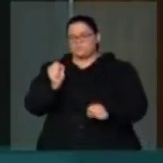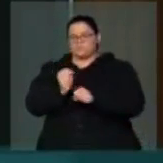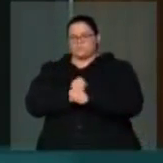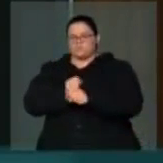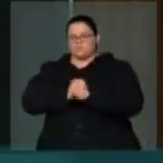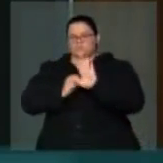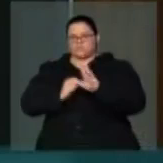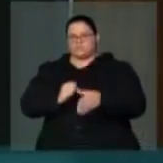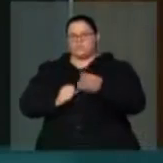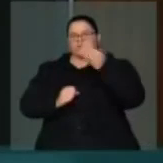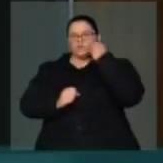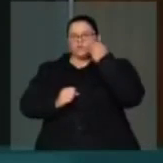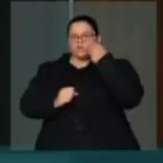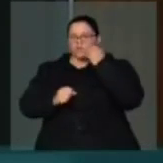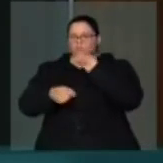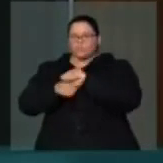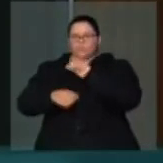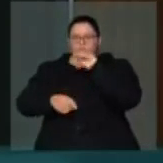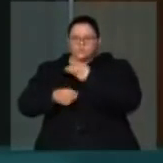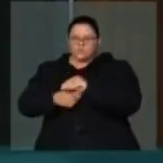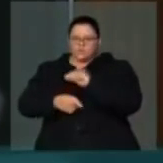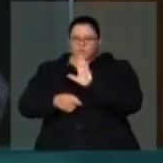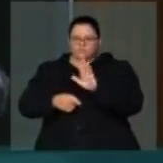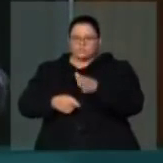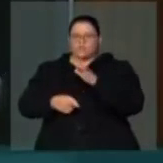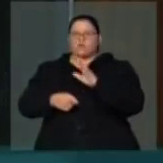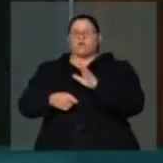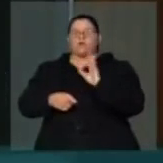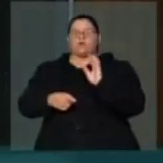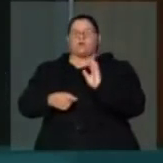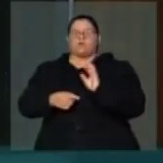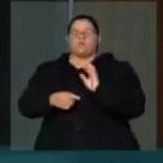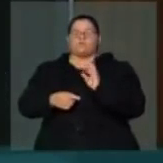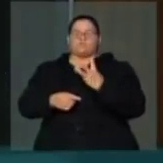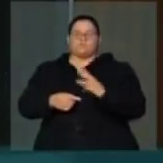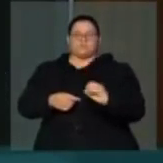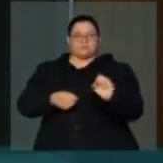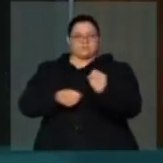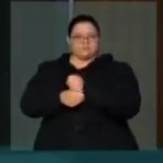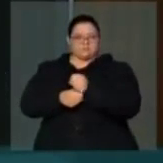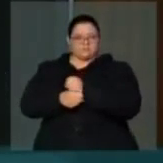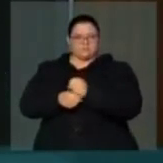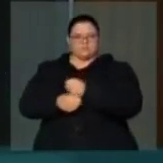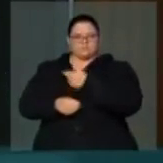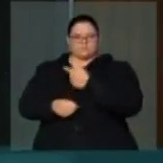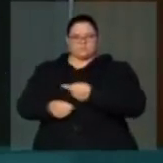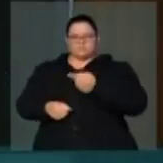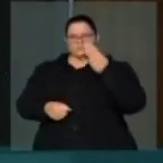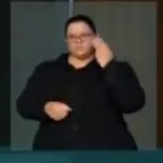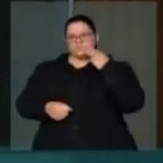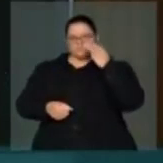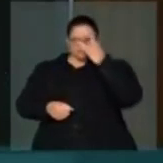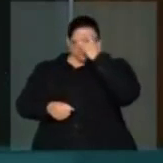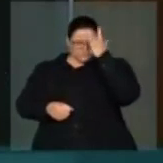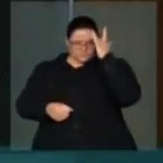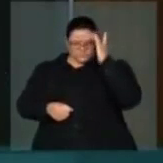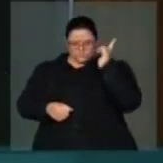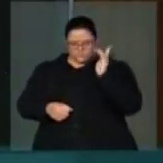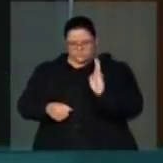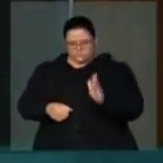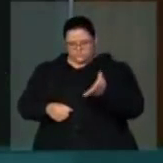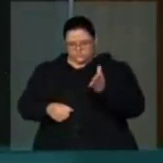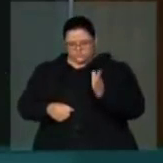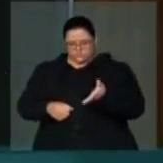oftalmologia, e nesses quase 30 anos já são mais de 7 milhões de pessoas que